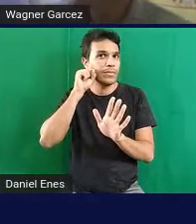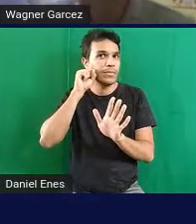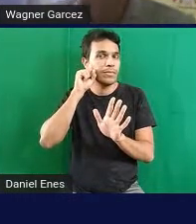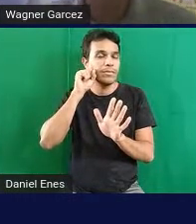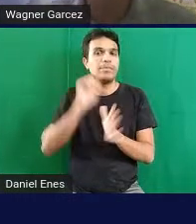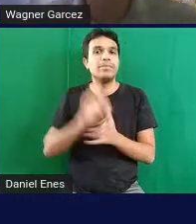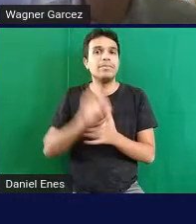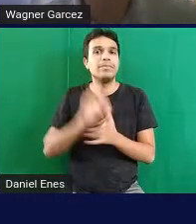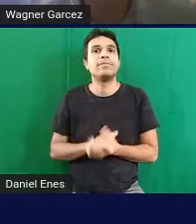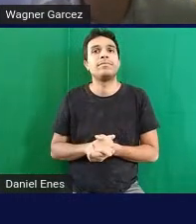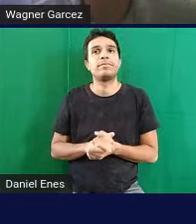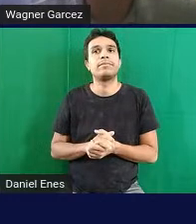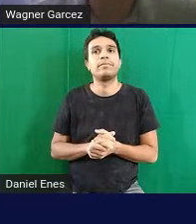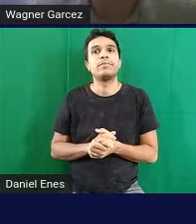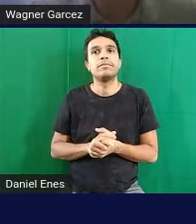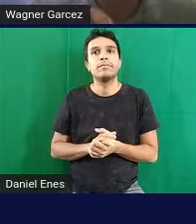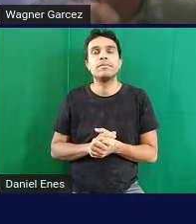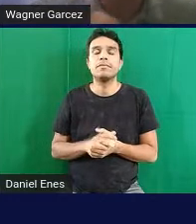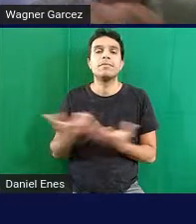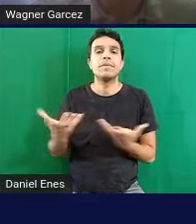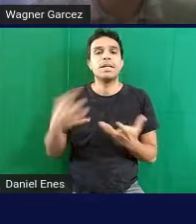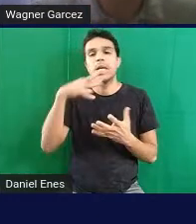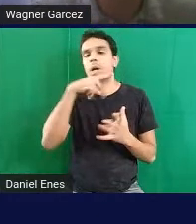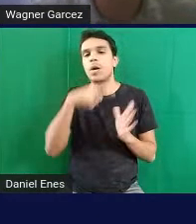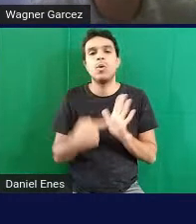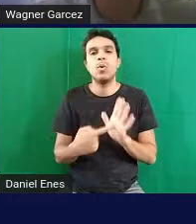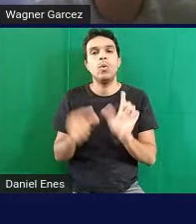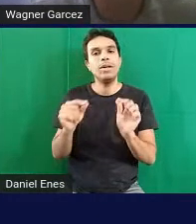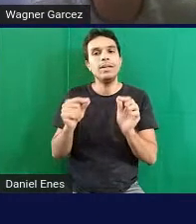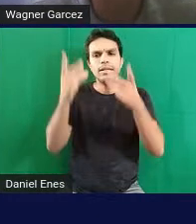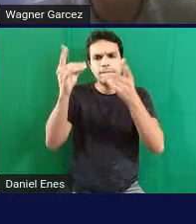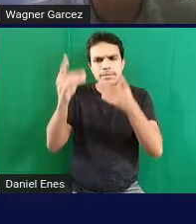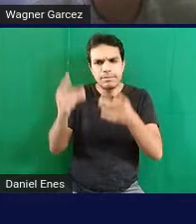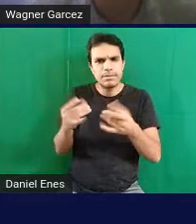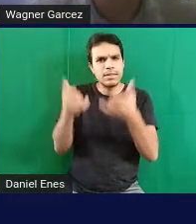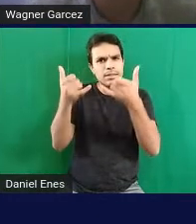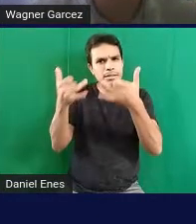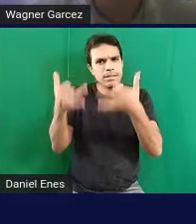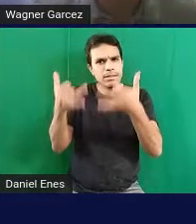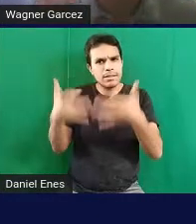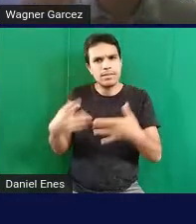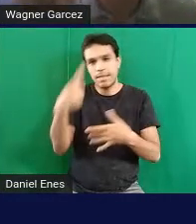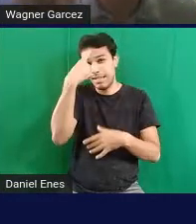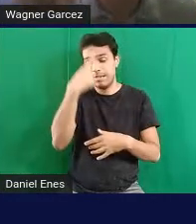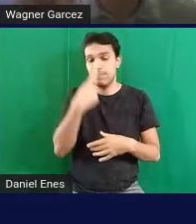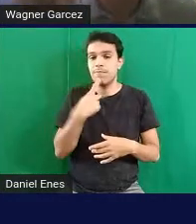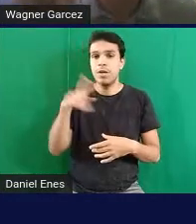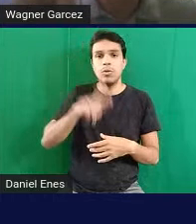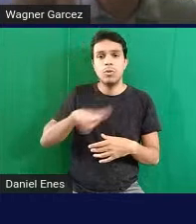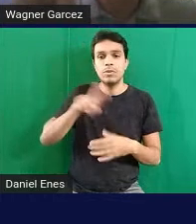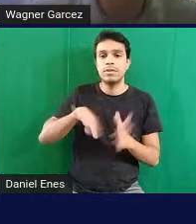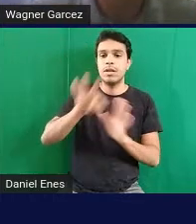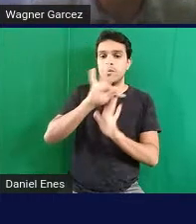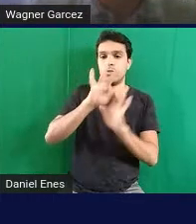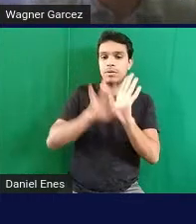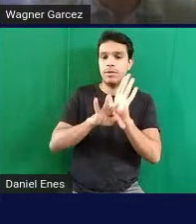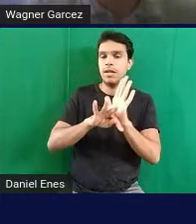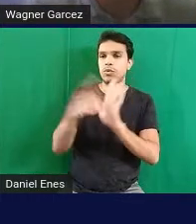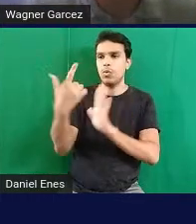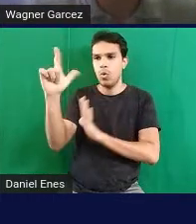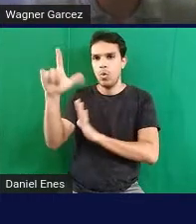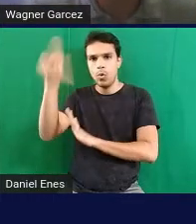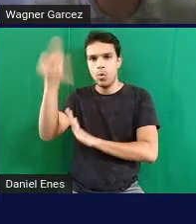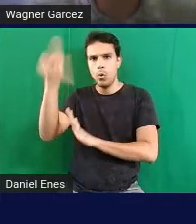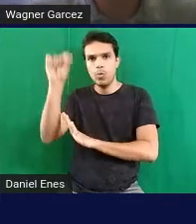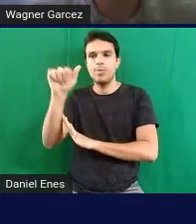Eu justamente quis enfatizar a descrição da imagem que eu fiz usando lá o texto alternativo, descrevi toda